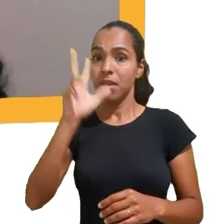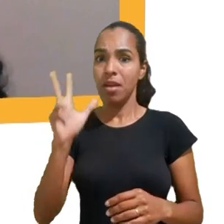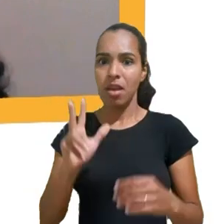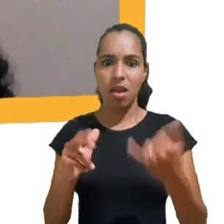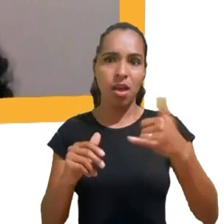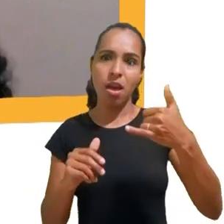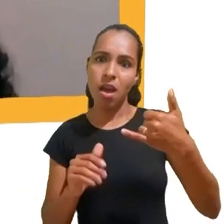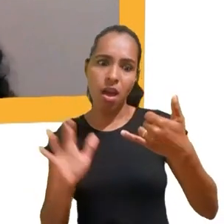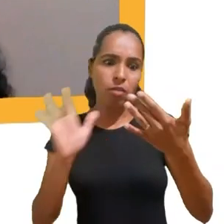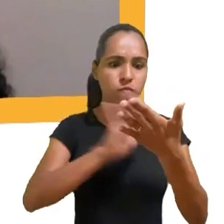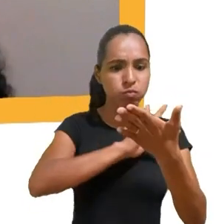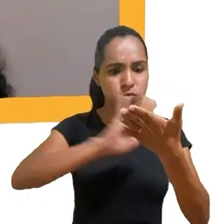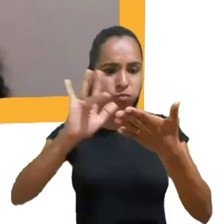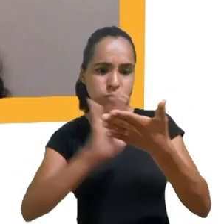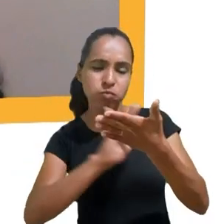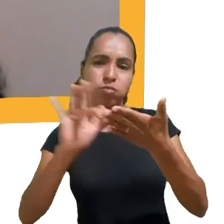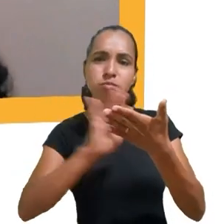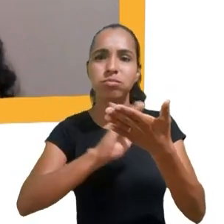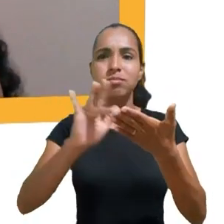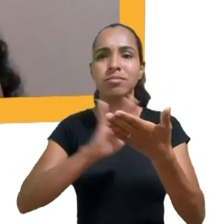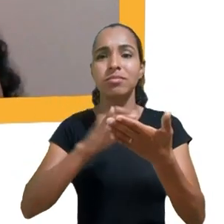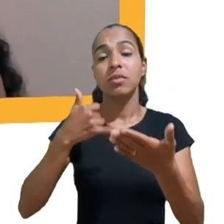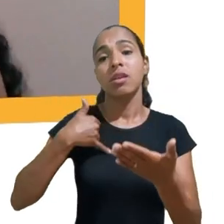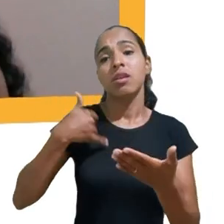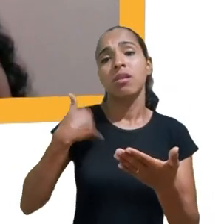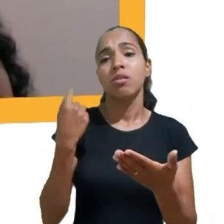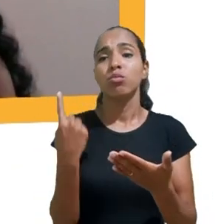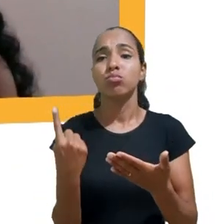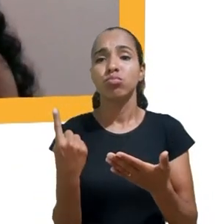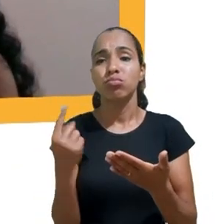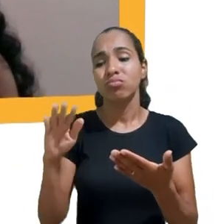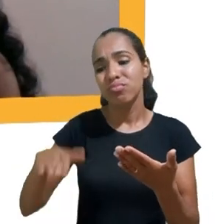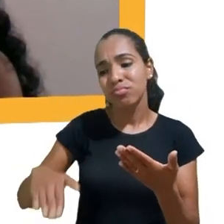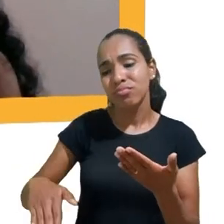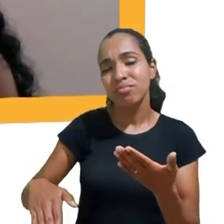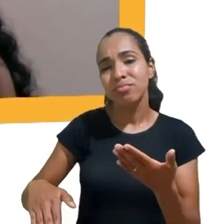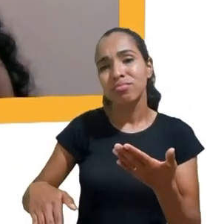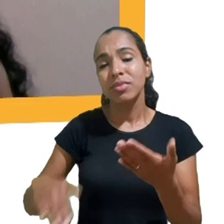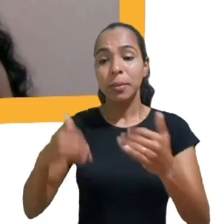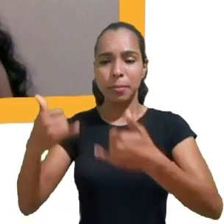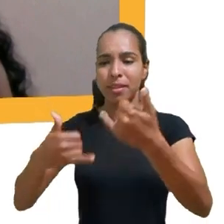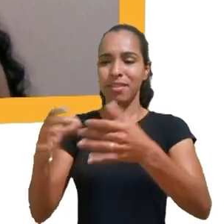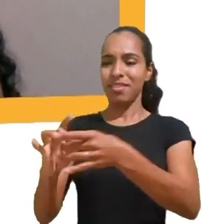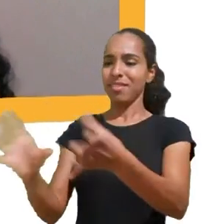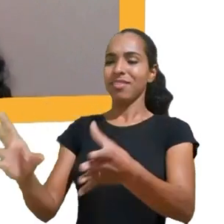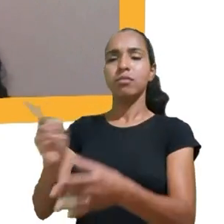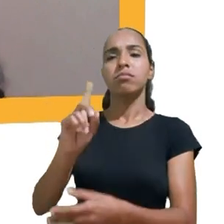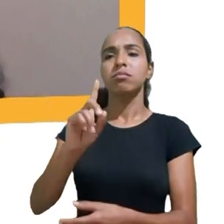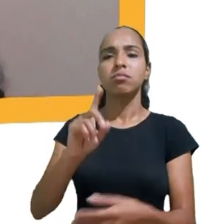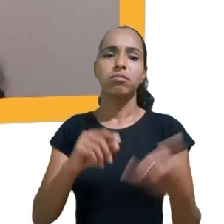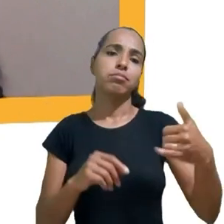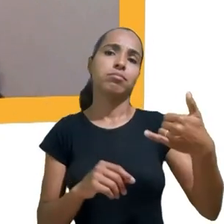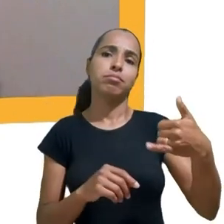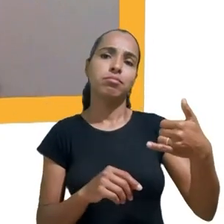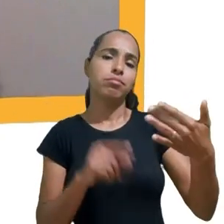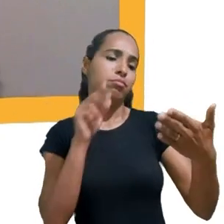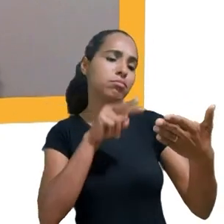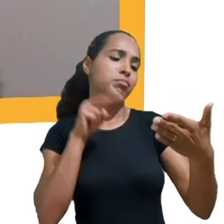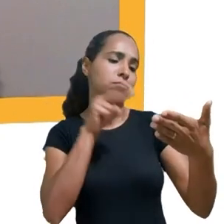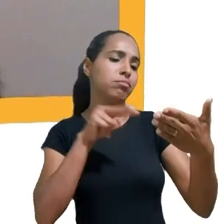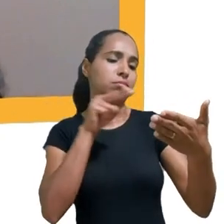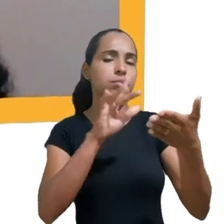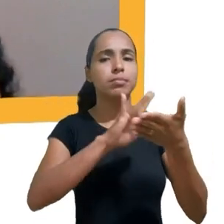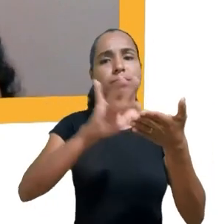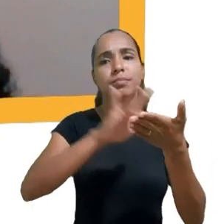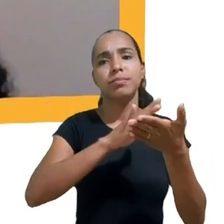idade que deveriam estar brincando e estão com o celular. Então, acho que isso sim é uma forma negativa que a internet acaba influenciando na vida